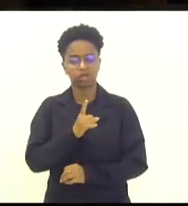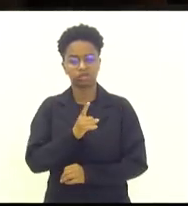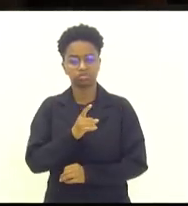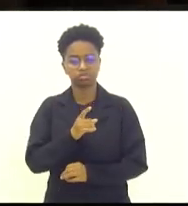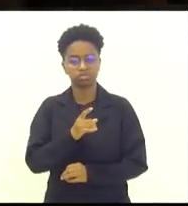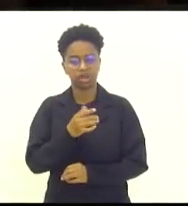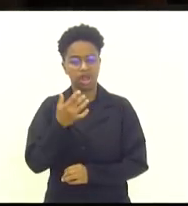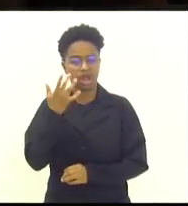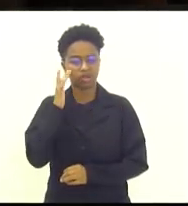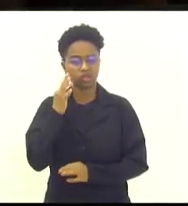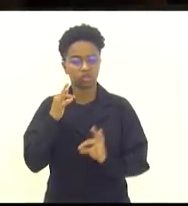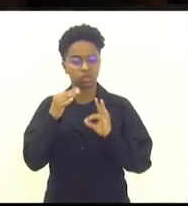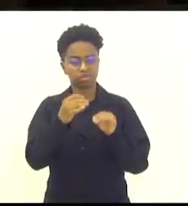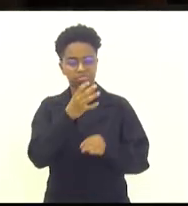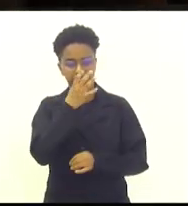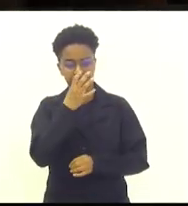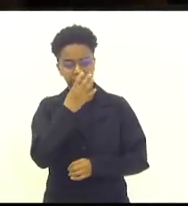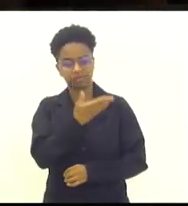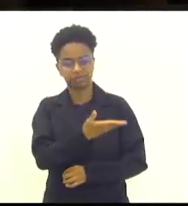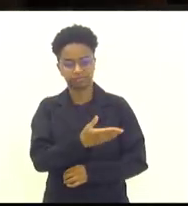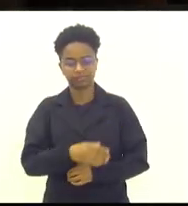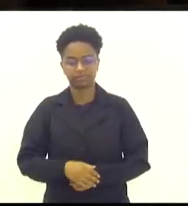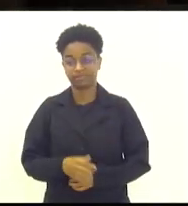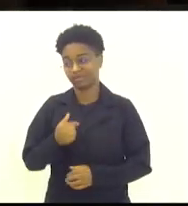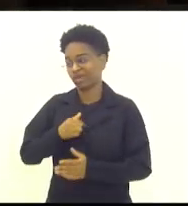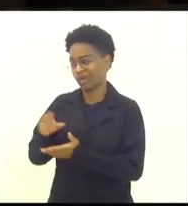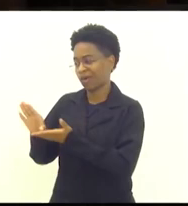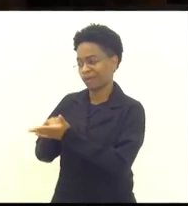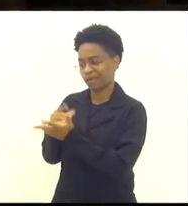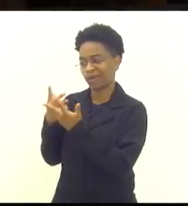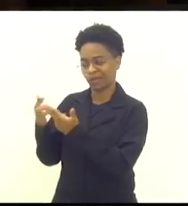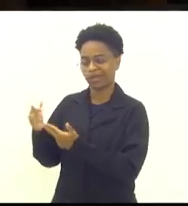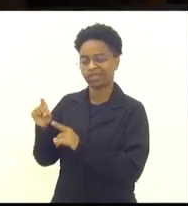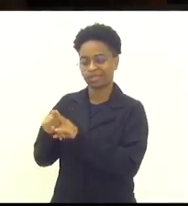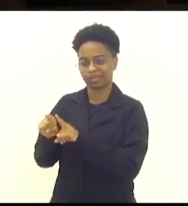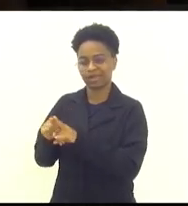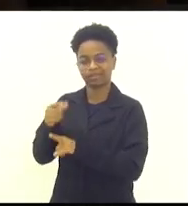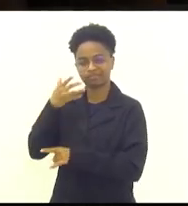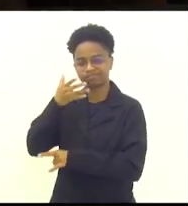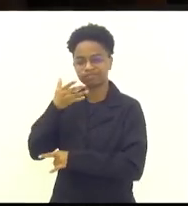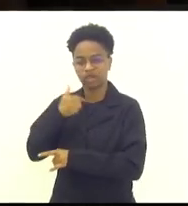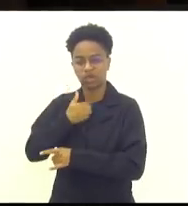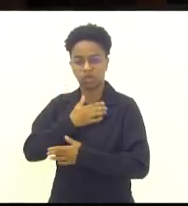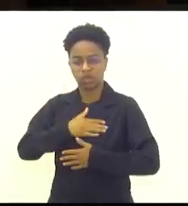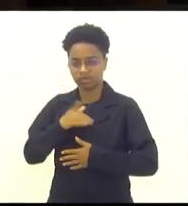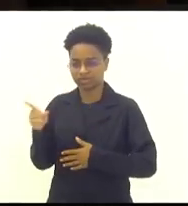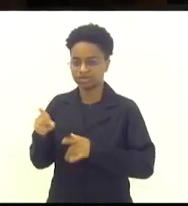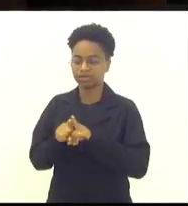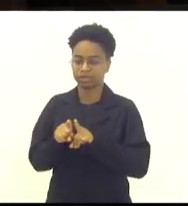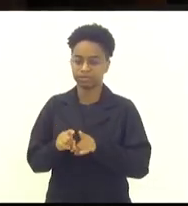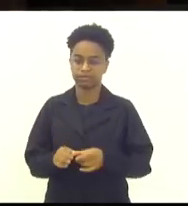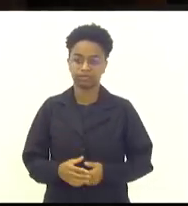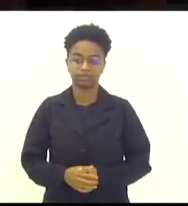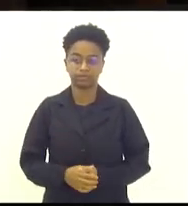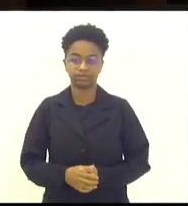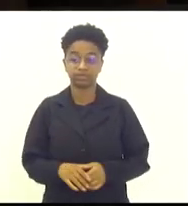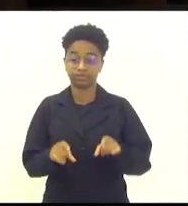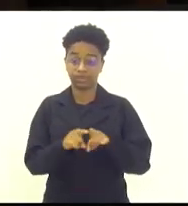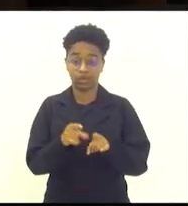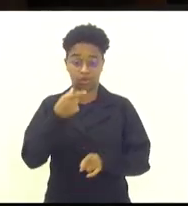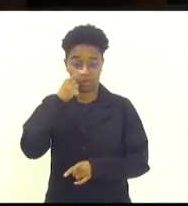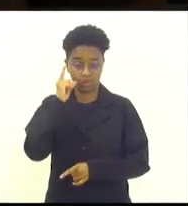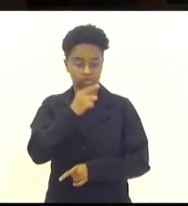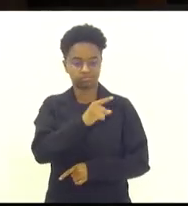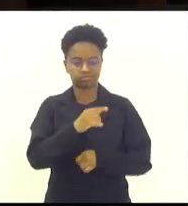Obrigado, Serginho. Faço as minhas a suas palavras também, uma pessoa que eu admiro e gosto. Inclusive ontem ele, com toda a sua